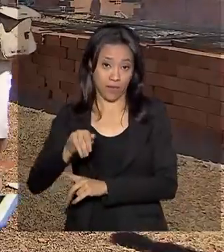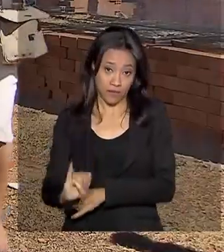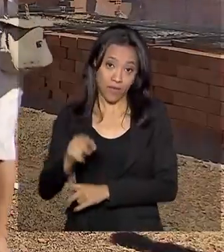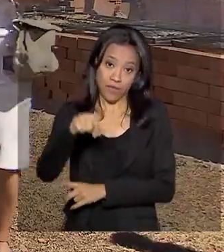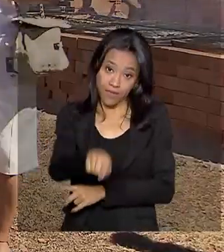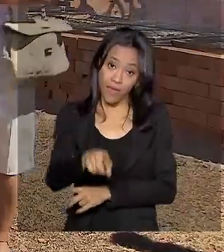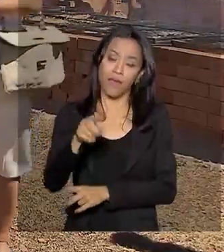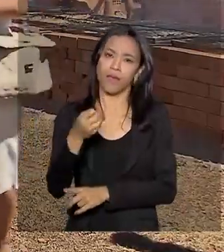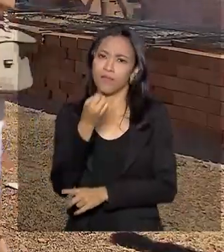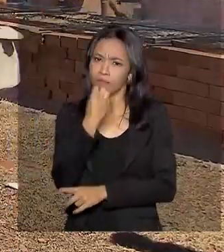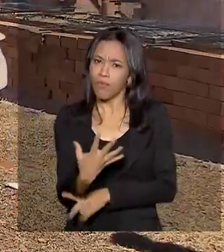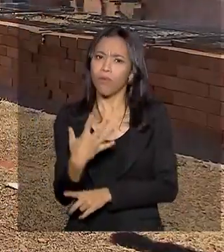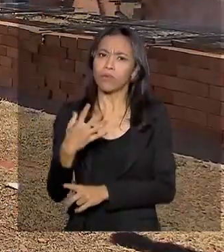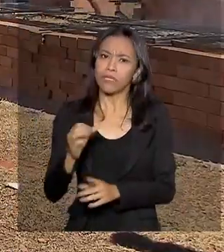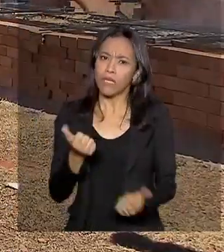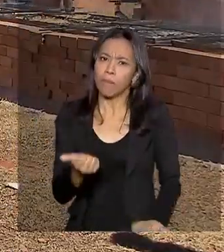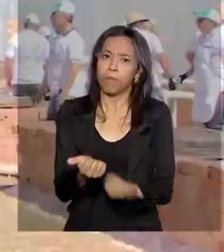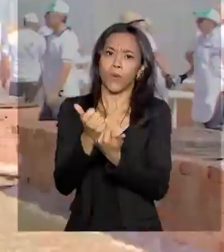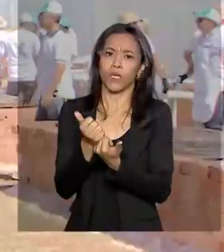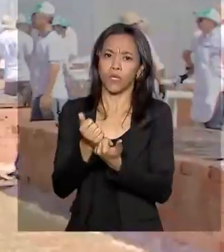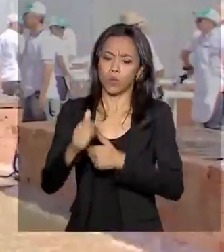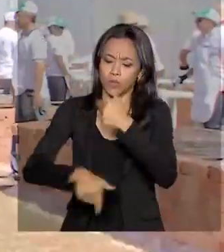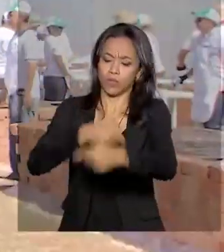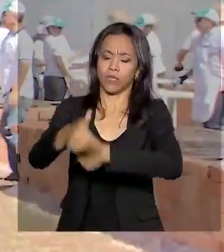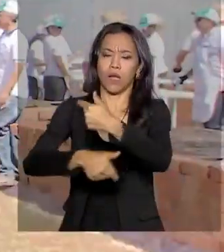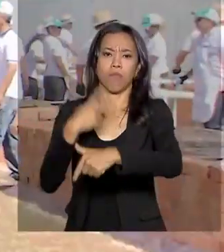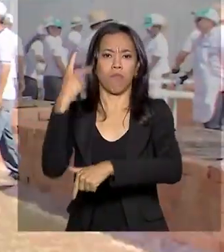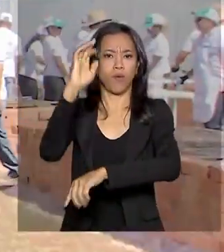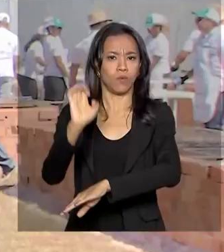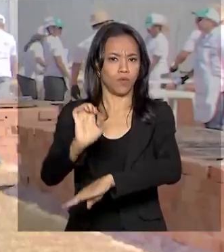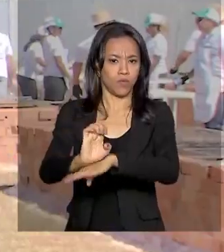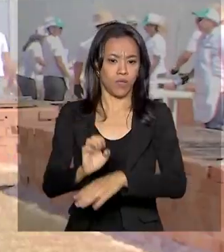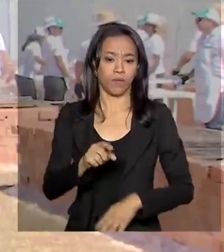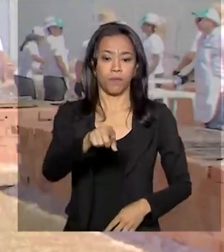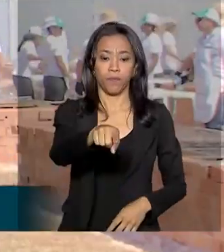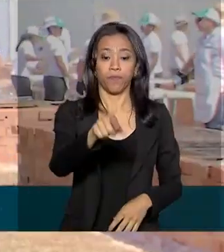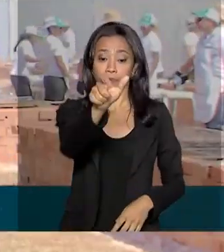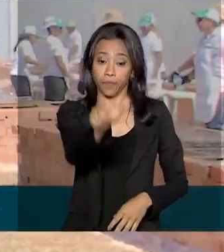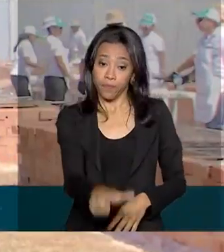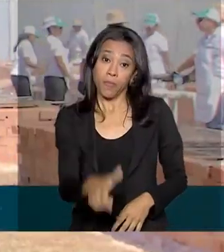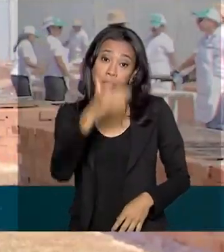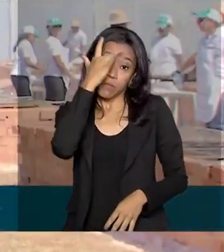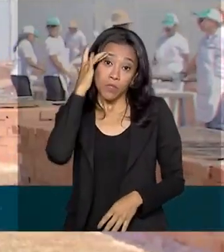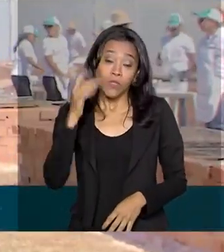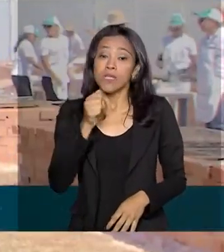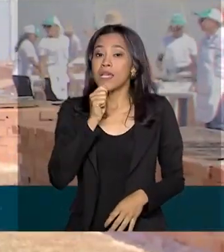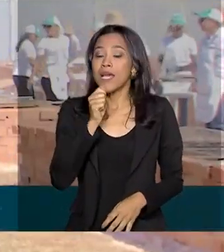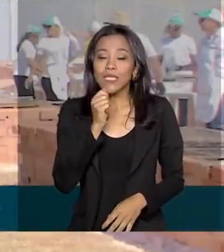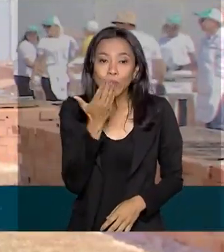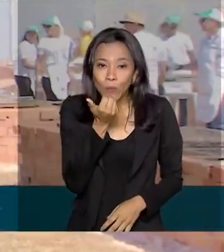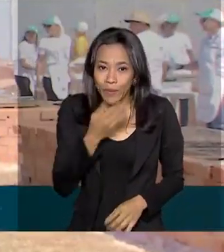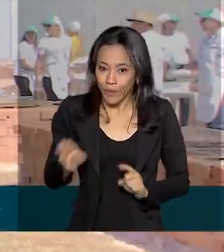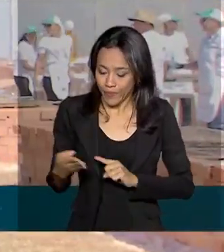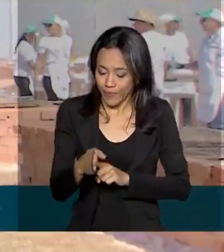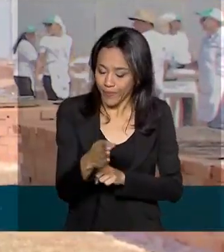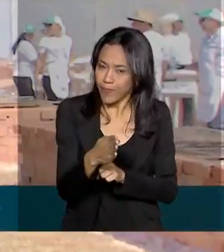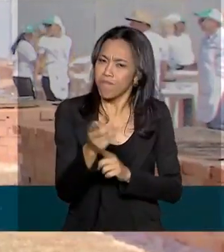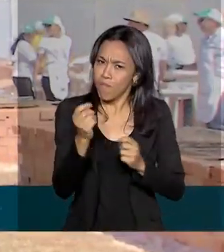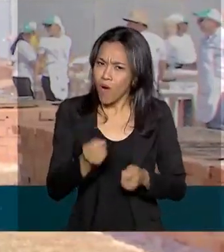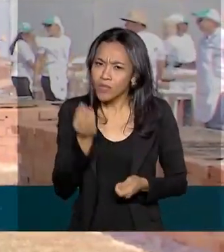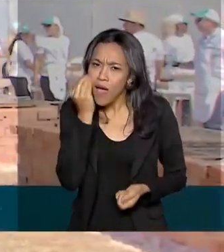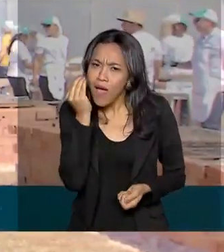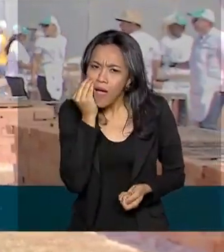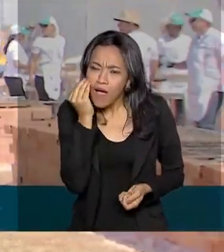sustentabilidade do agronegócio do Estado. Aqueles que ainda não provaram o tambaqui, possam provar,